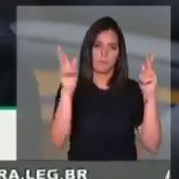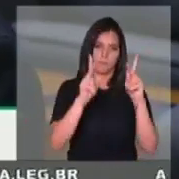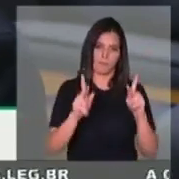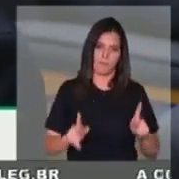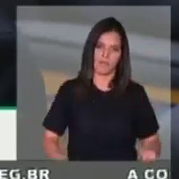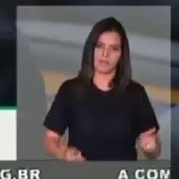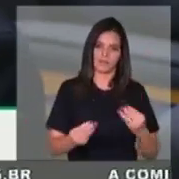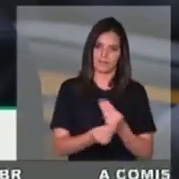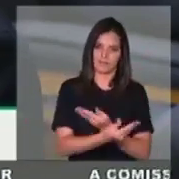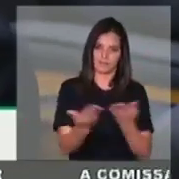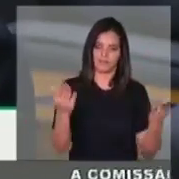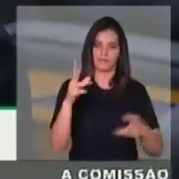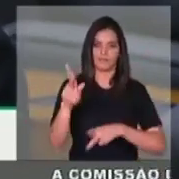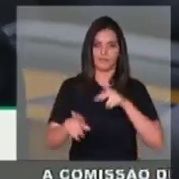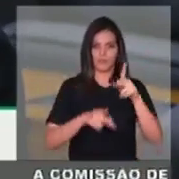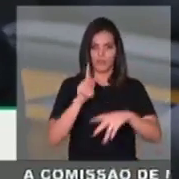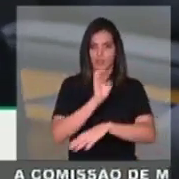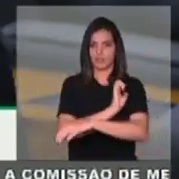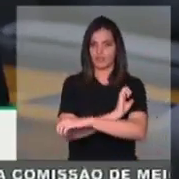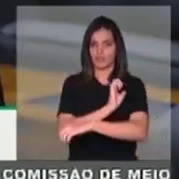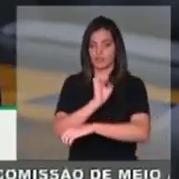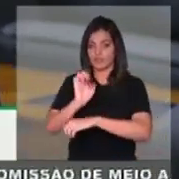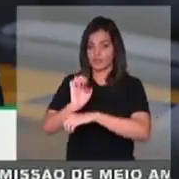muita gente, do Tocantins e no Brasil. Obrigado.